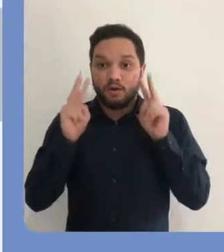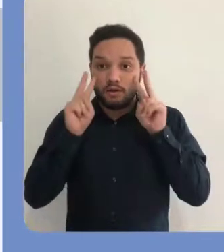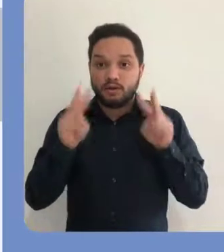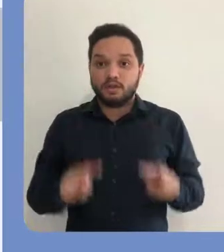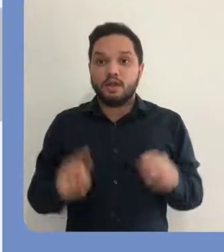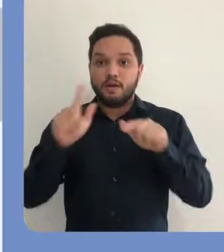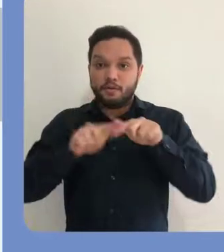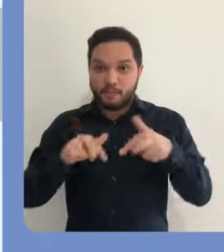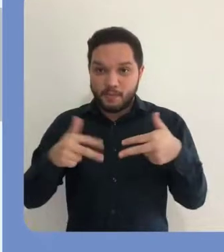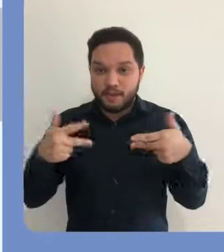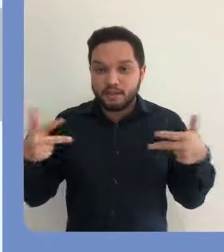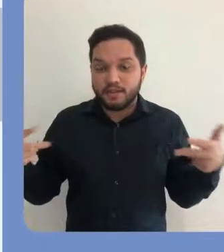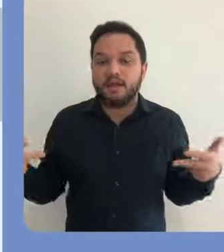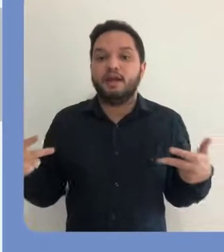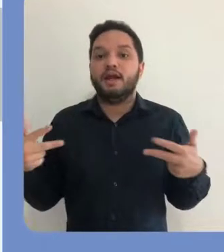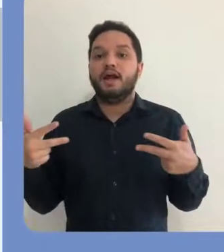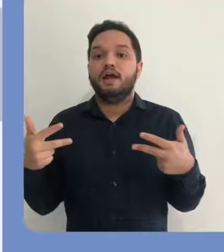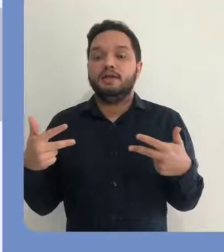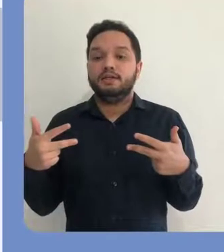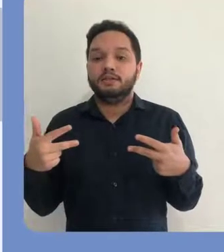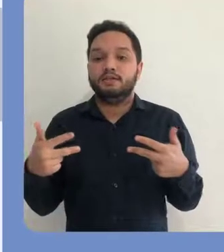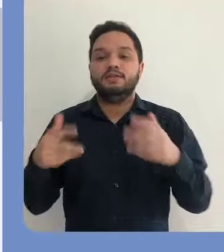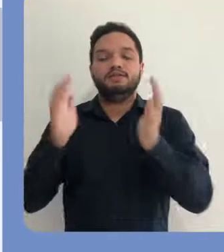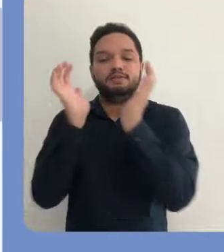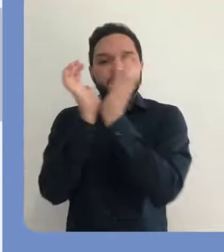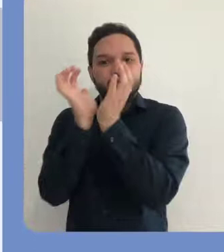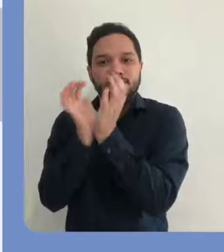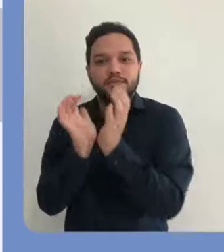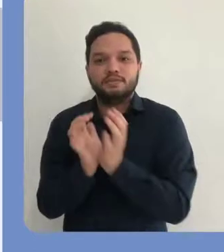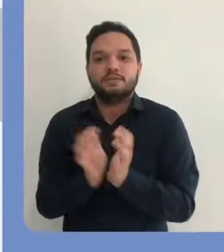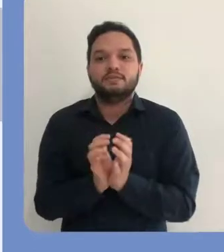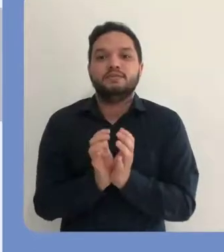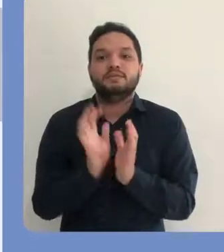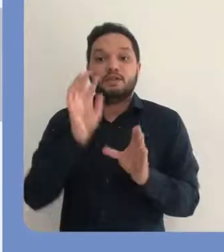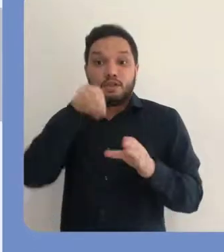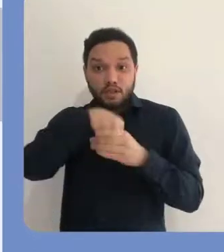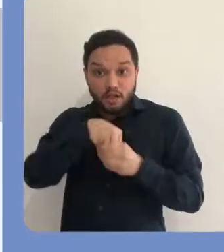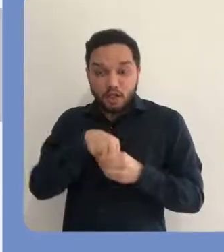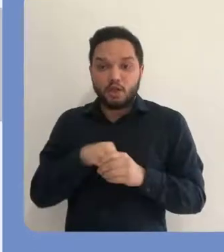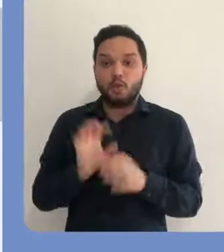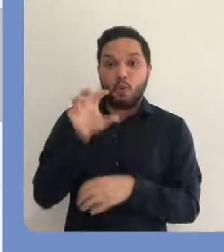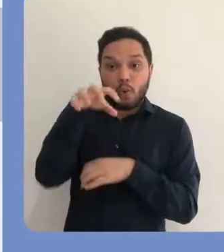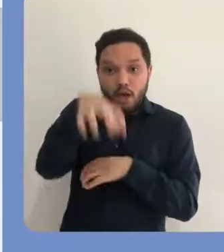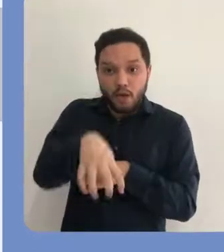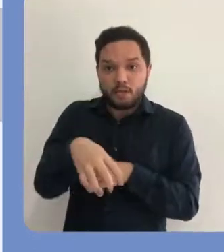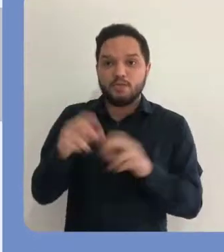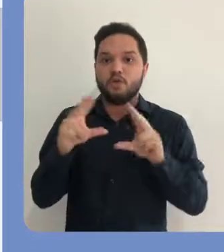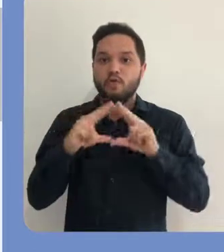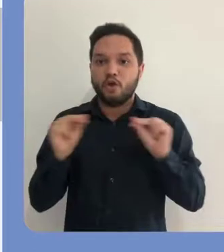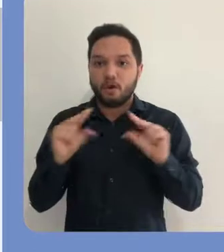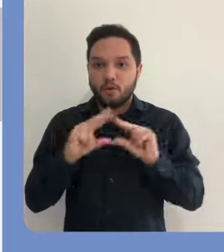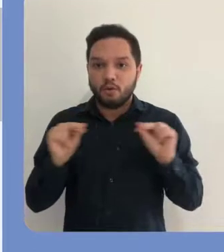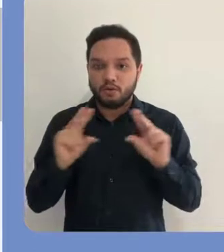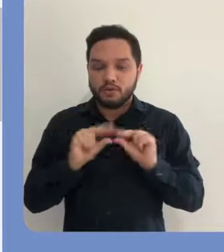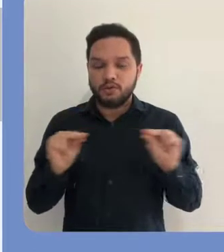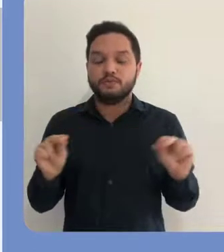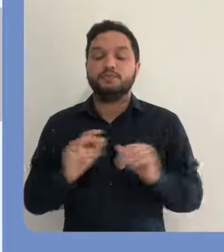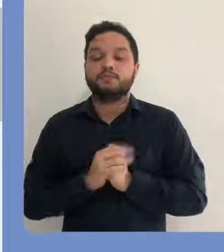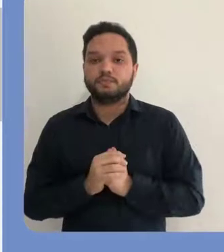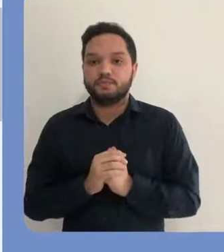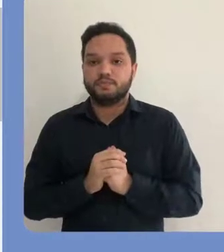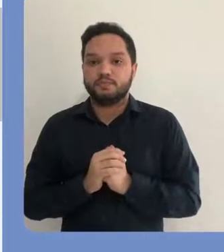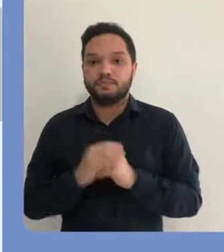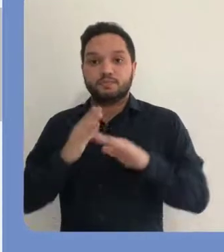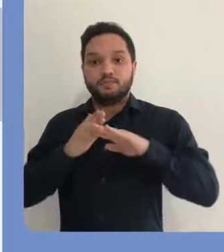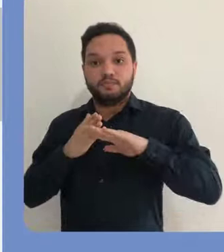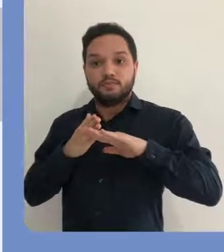desta comunidade. Então, por exemplo, a gente vai visualizar os materiais, as coleções e as subcomunidades vinculadas ao